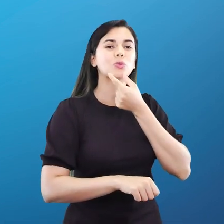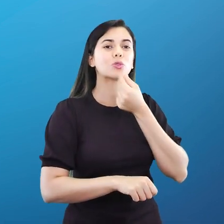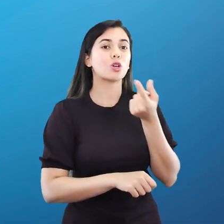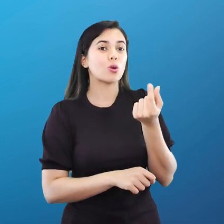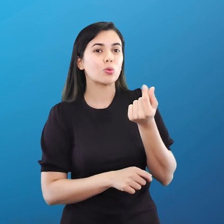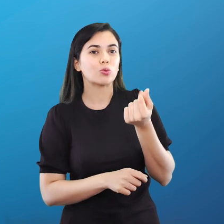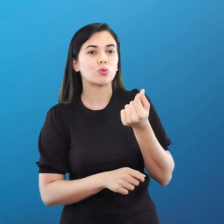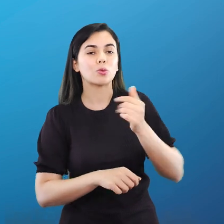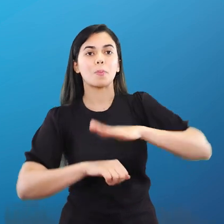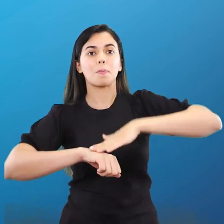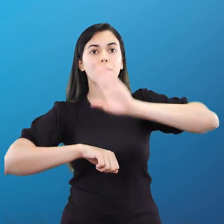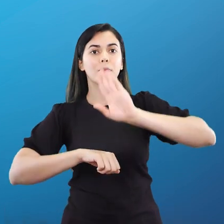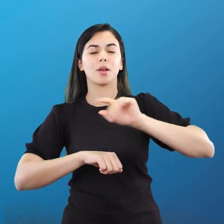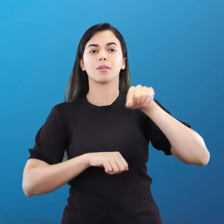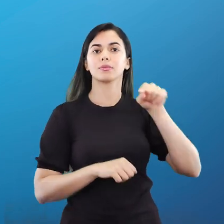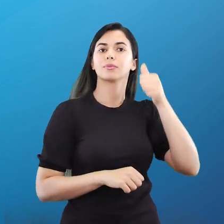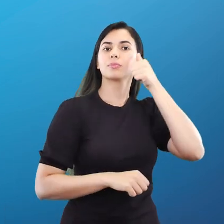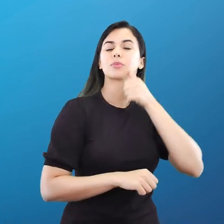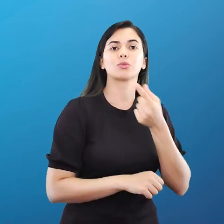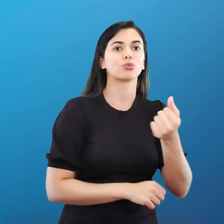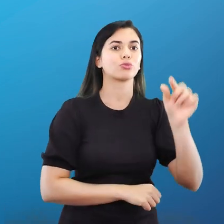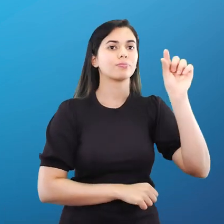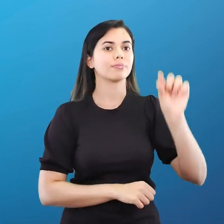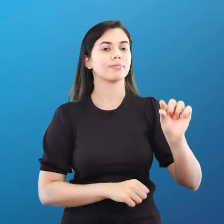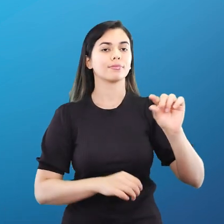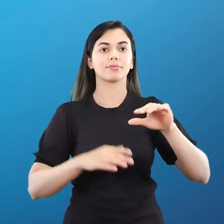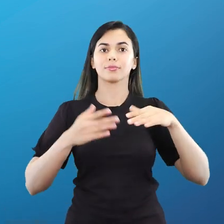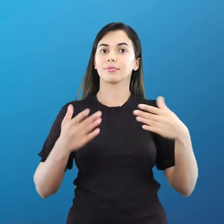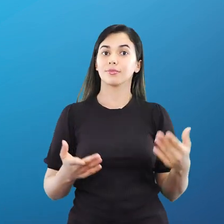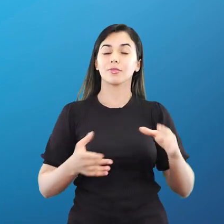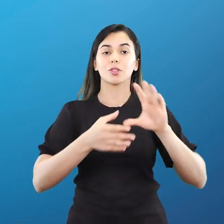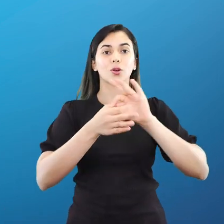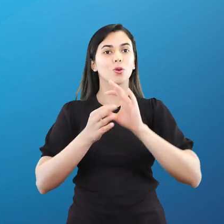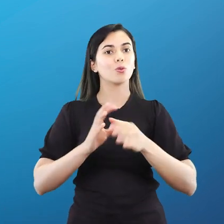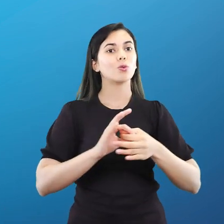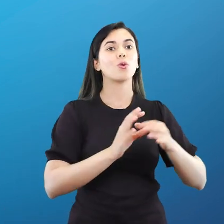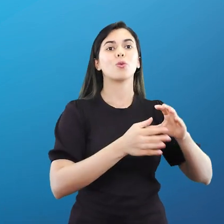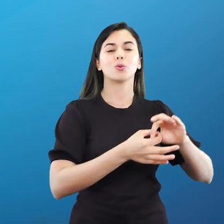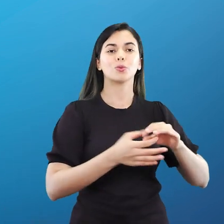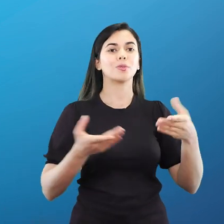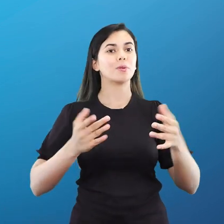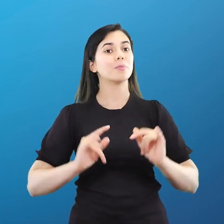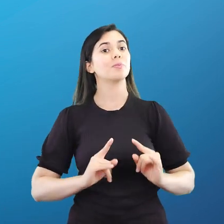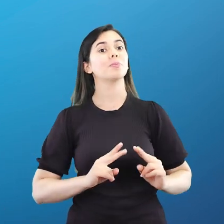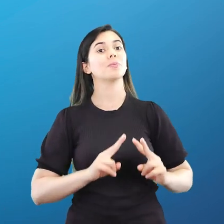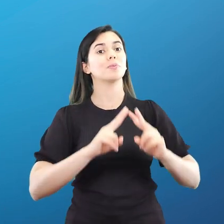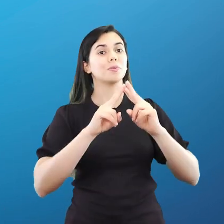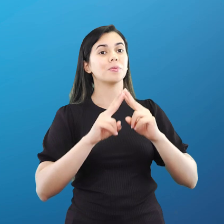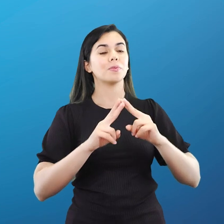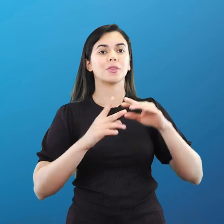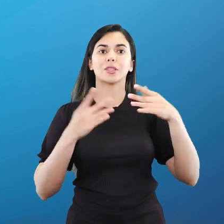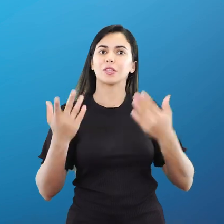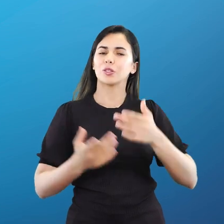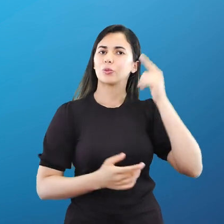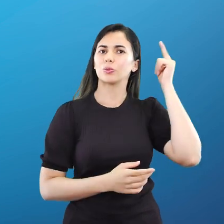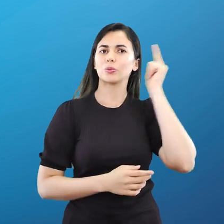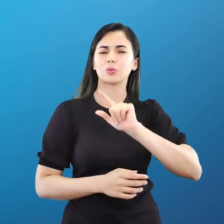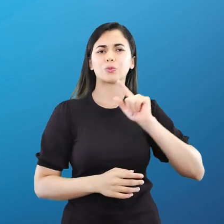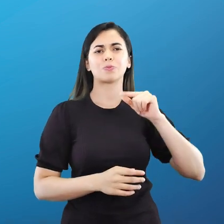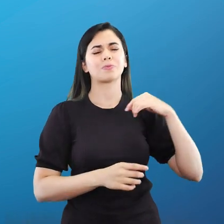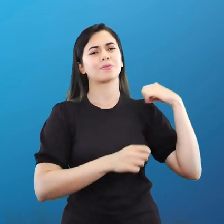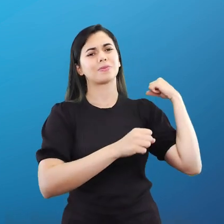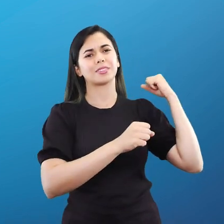mesma categoria. Então, essa Olimpíada em Paris, ela traz muito isso, né, é uma conquista, algo de